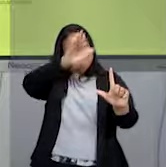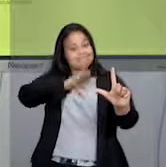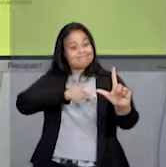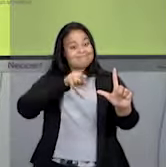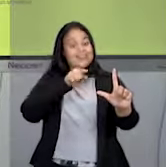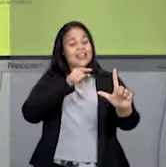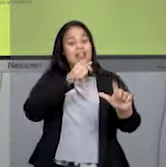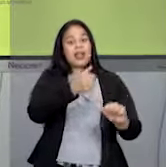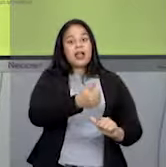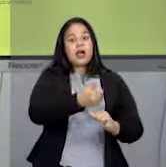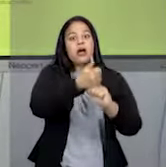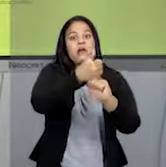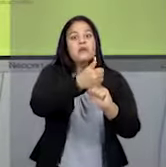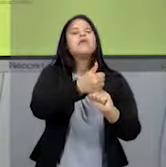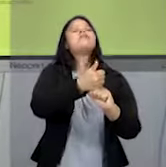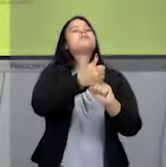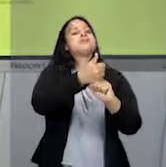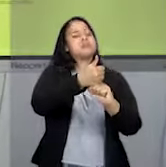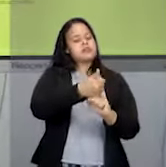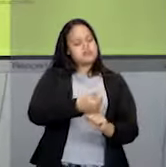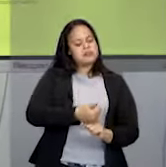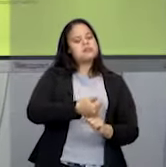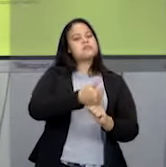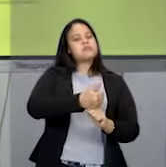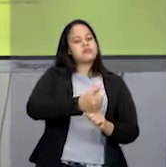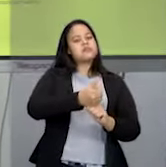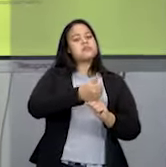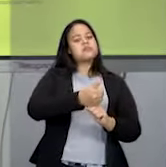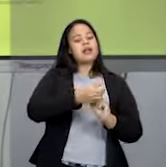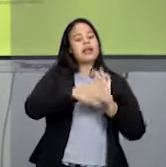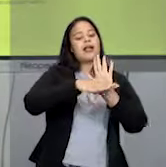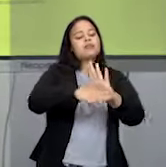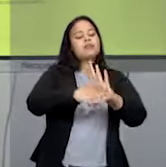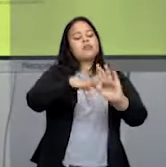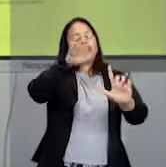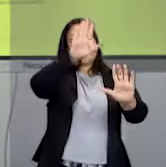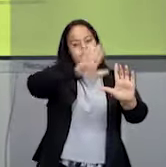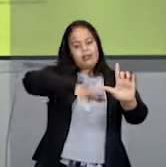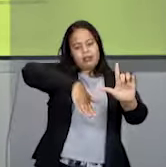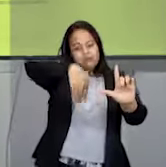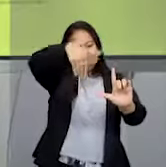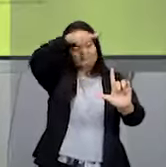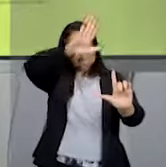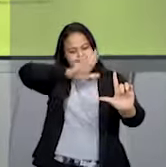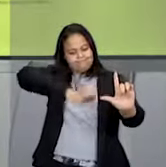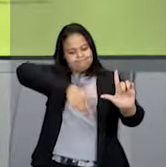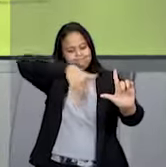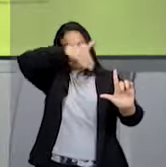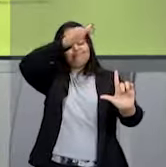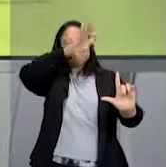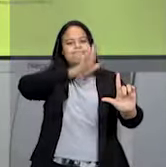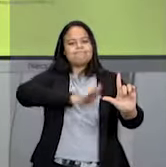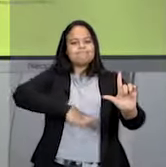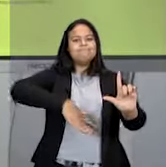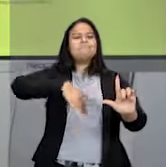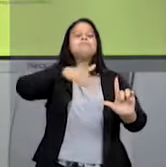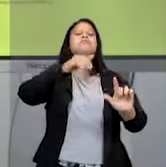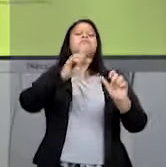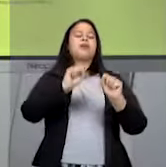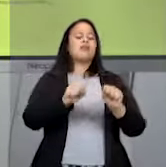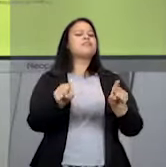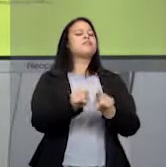suporte de um pintor. O papel pode ser o suporte de um pintor também.